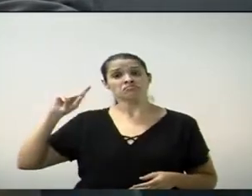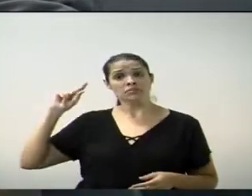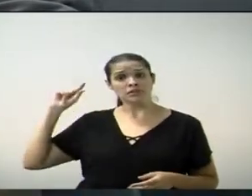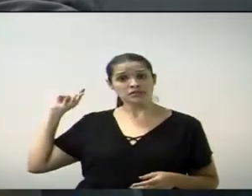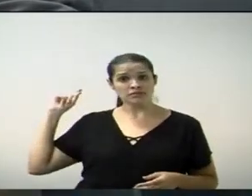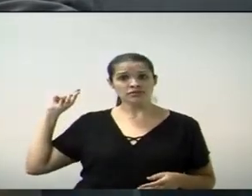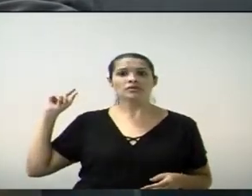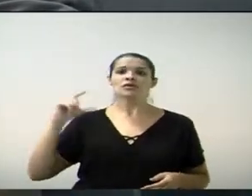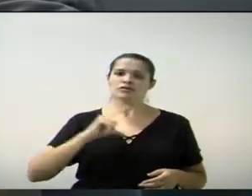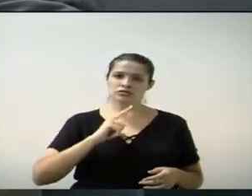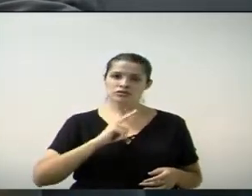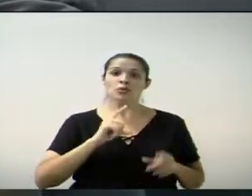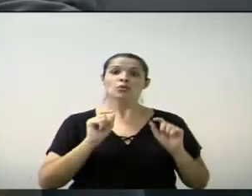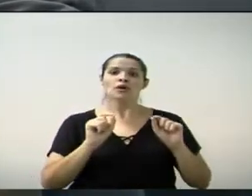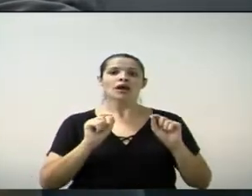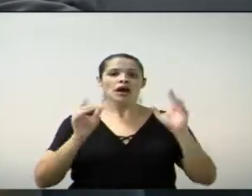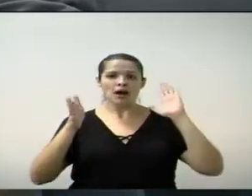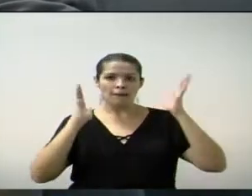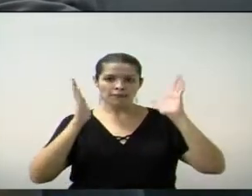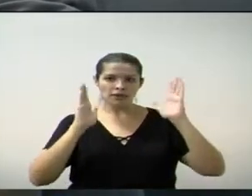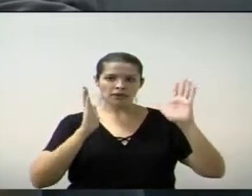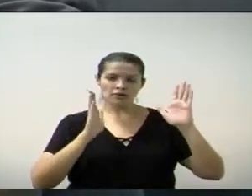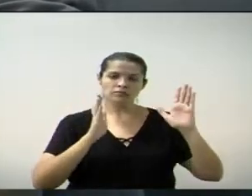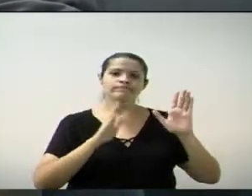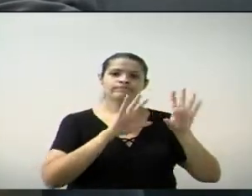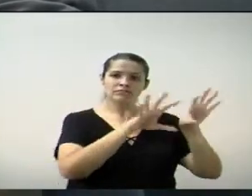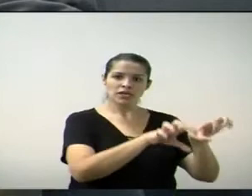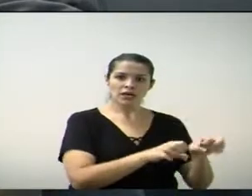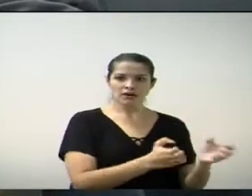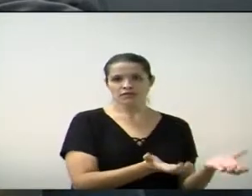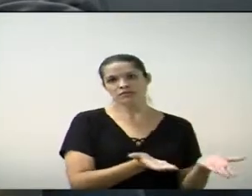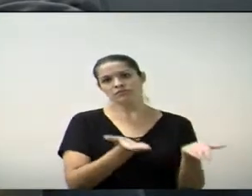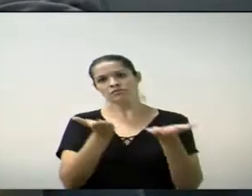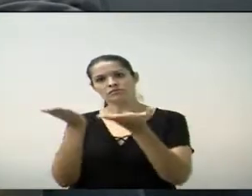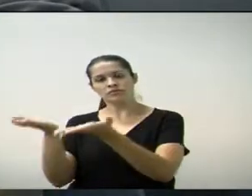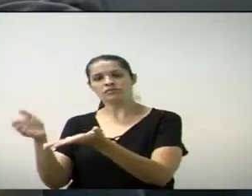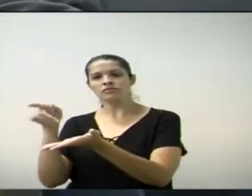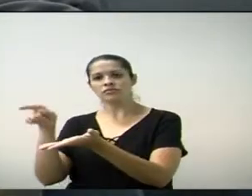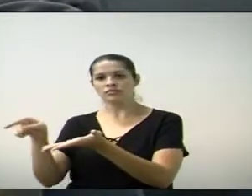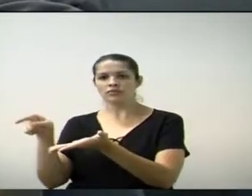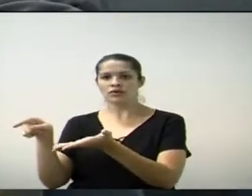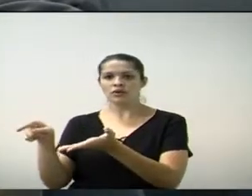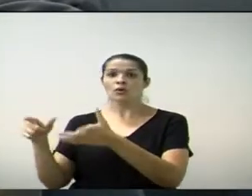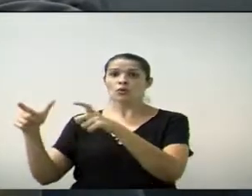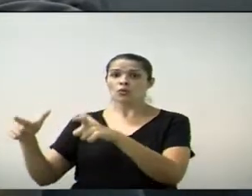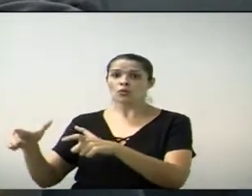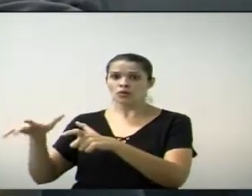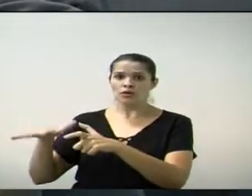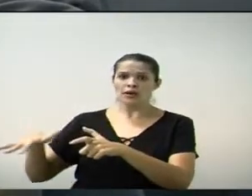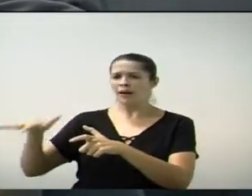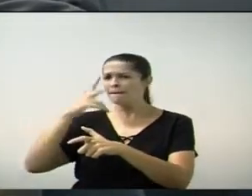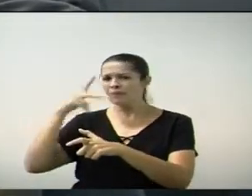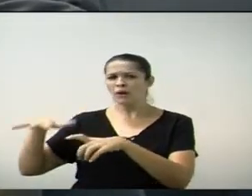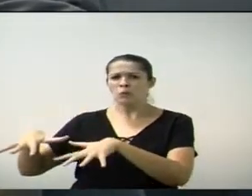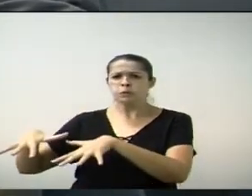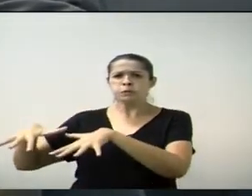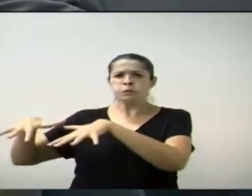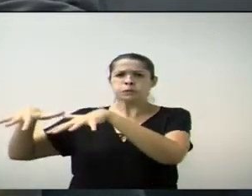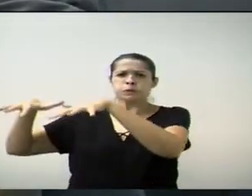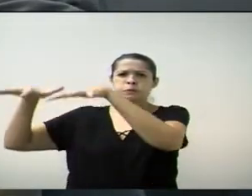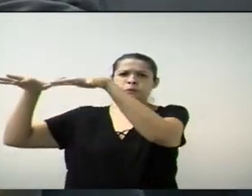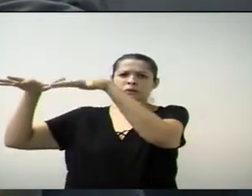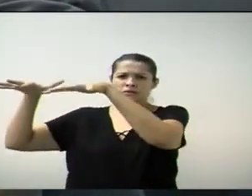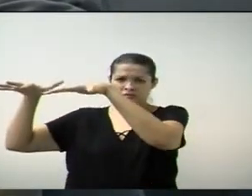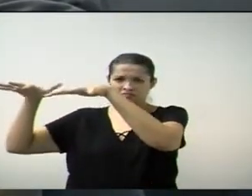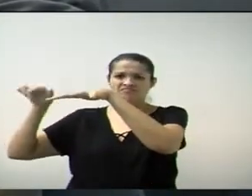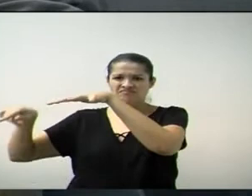levados até ao aterro sanitário cada dia mais, como bem dito pelo Marquinhos Fiorella, só aumentando aquela, digamos assim, uma